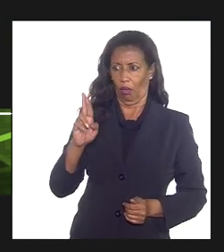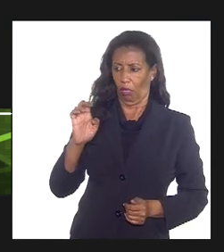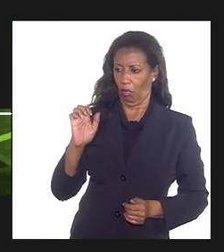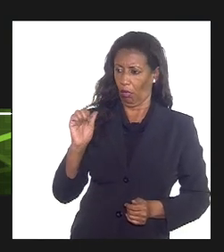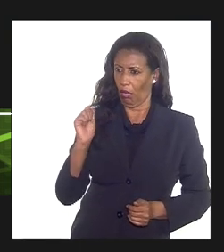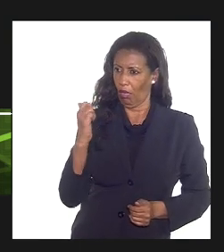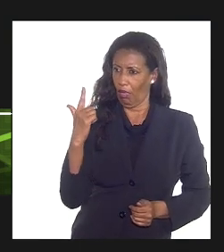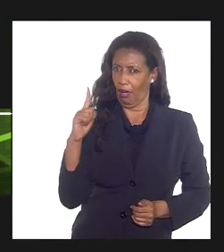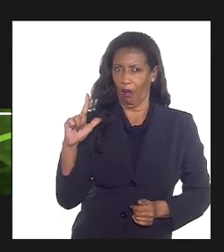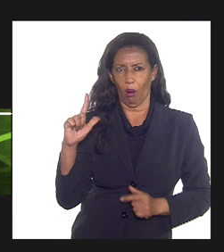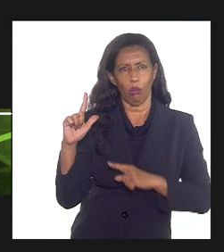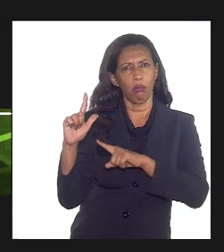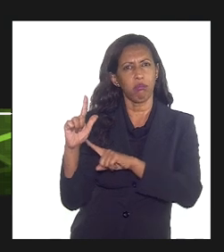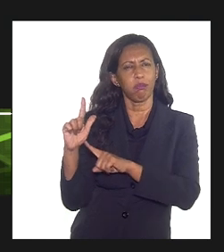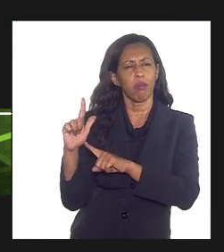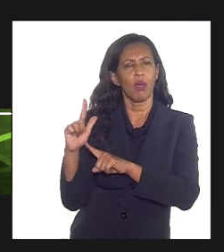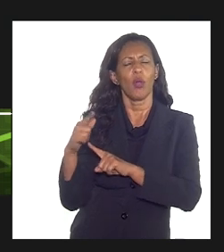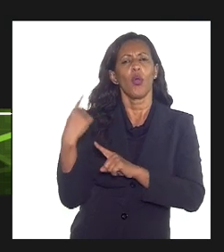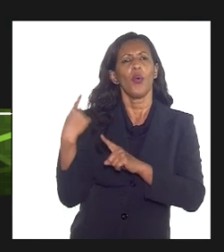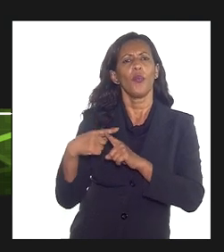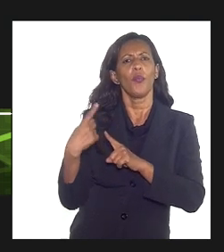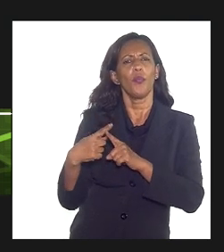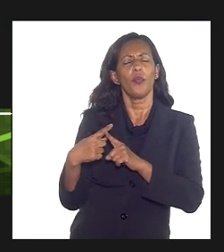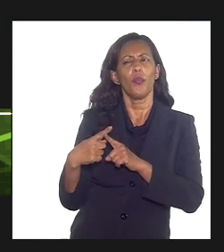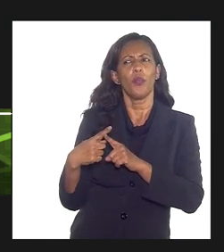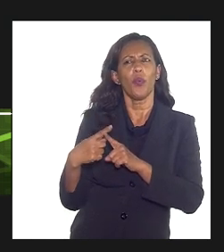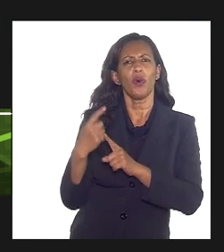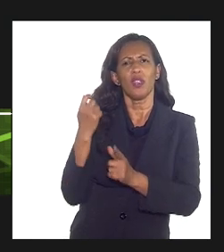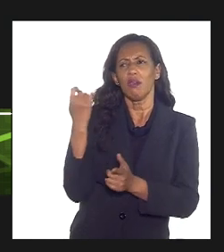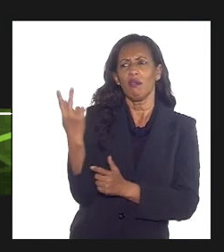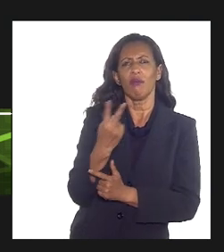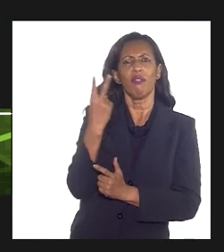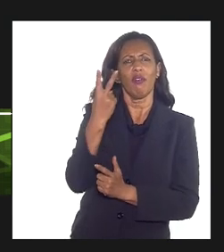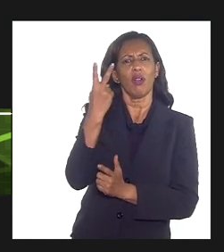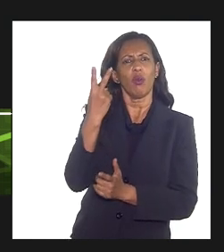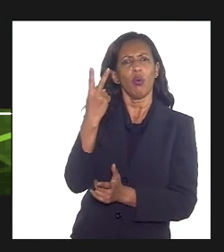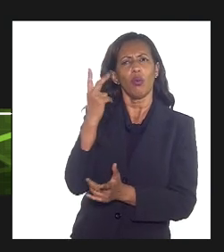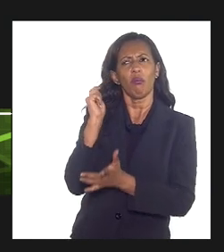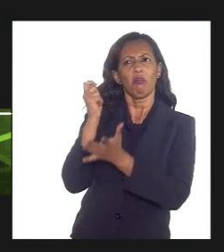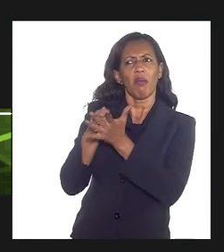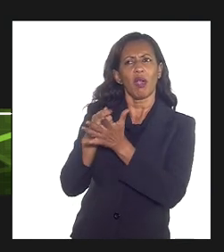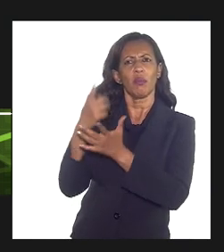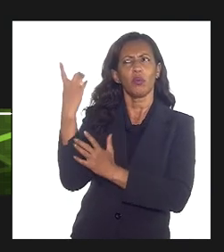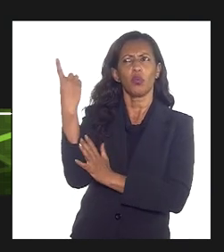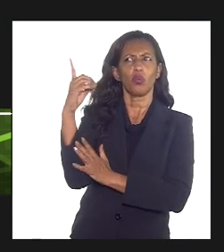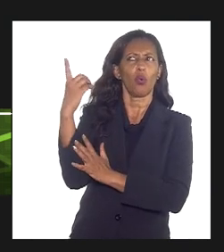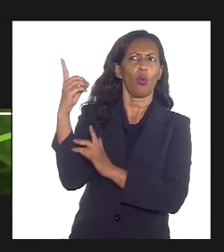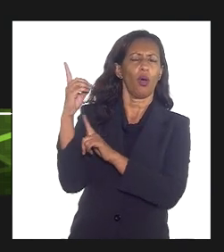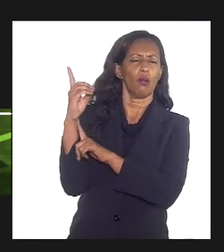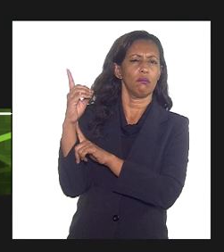temos que dolarizar os custos? Qual é instrumento legal que define isso?